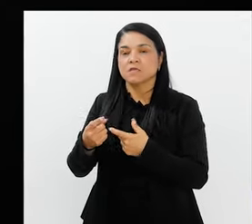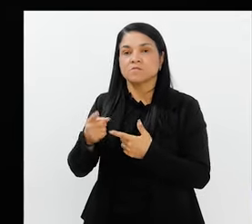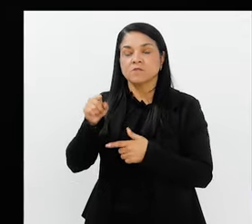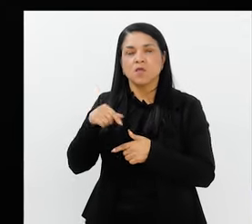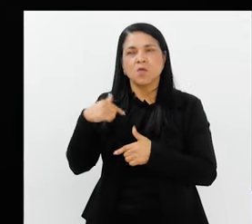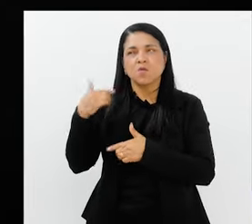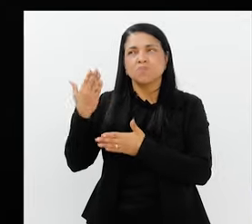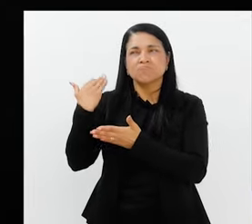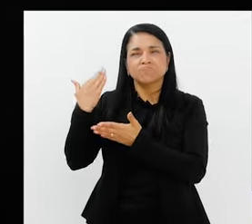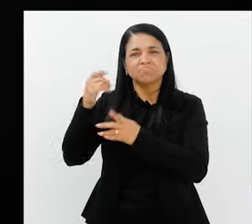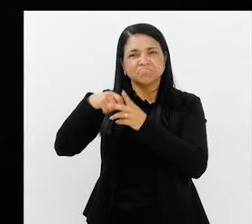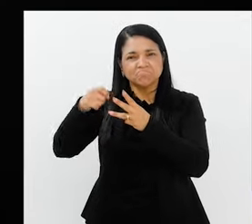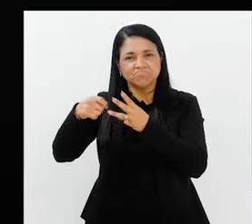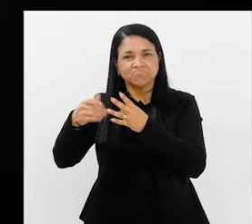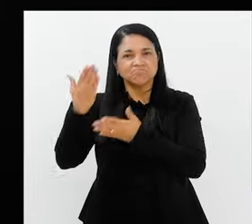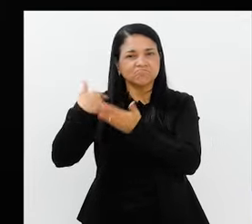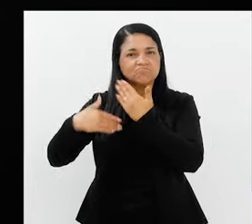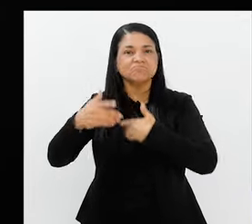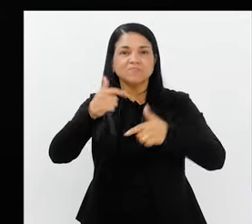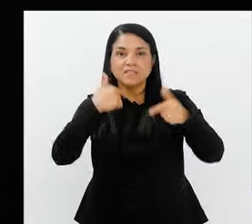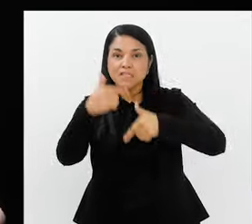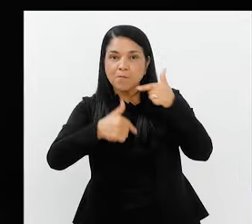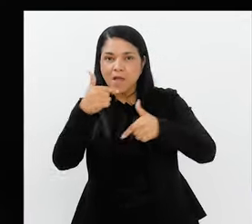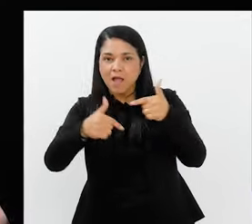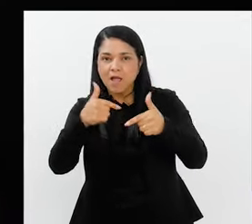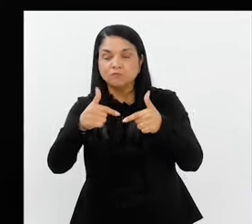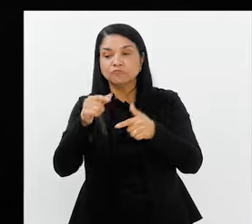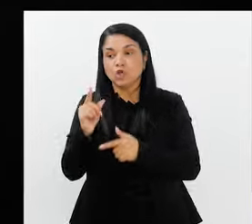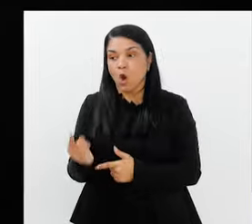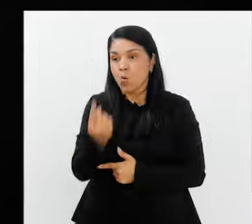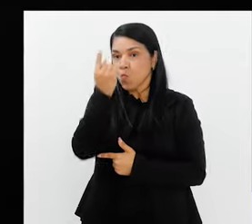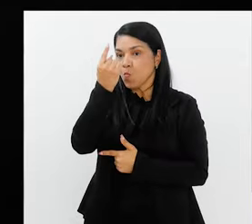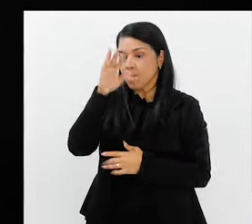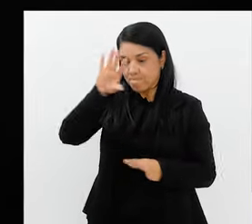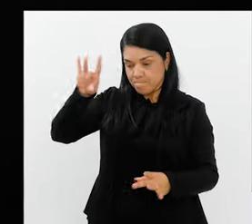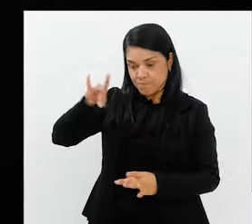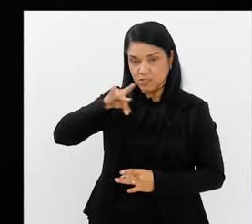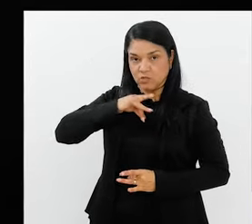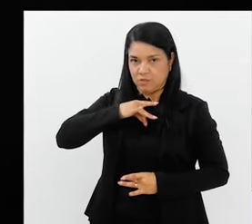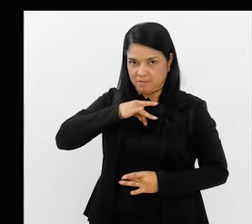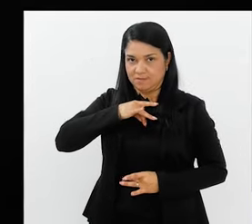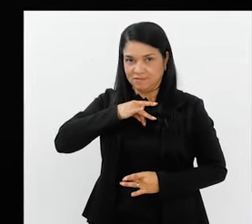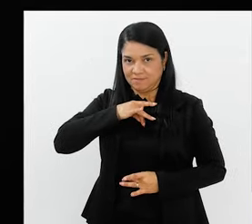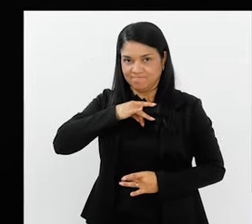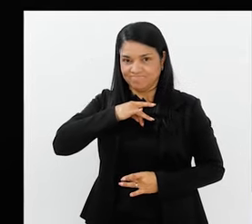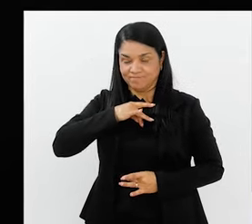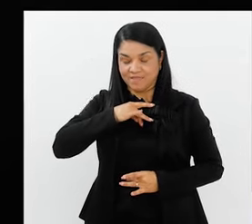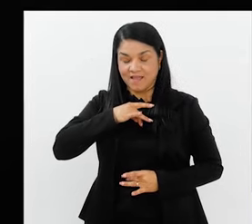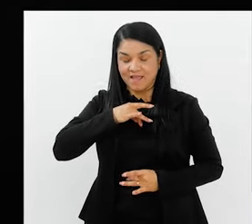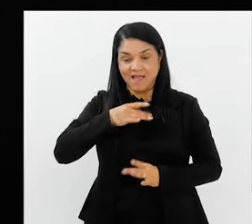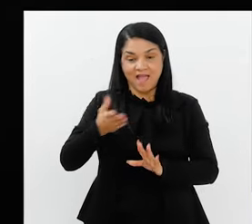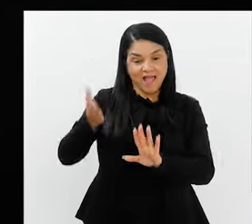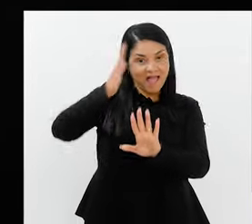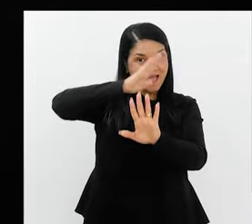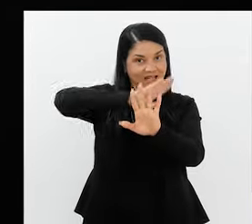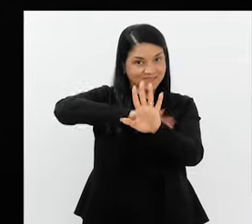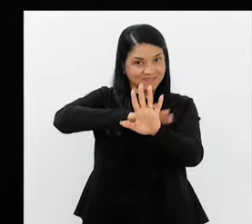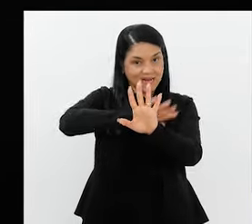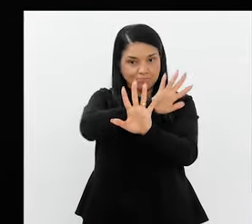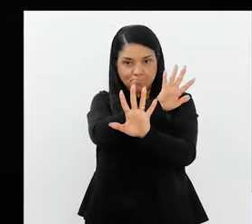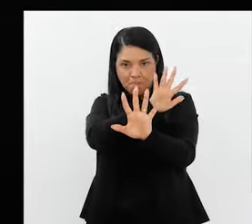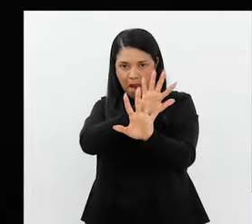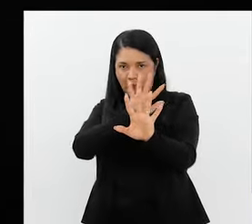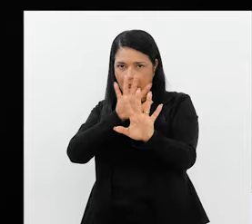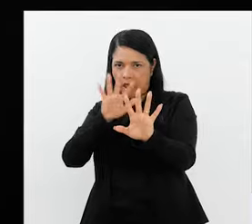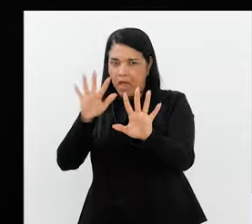atrás eu fui fazer um trabalho que tinha um personagem específico. E atrás dele tinham